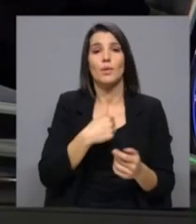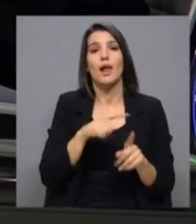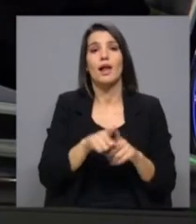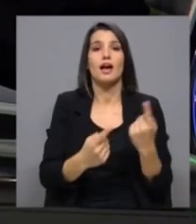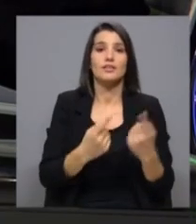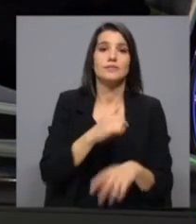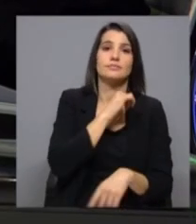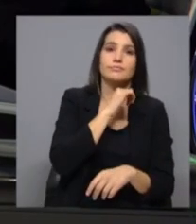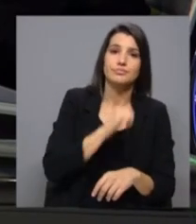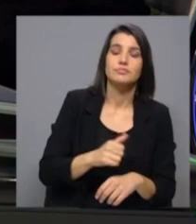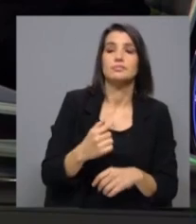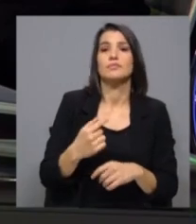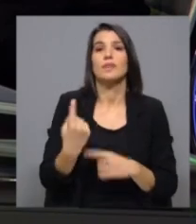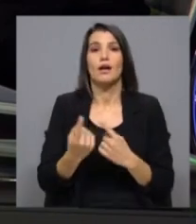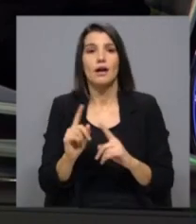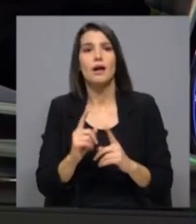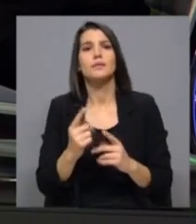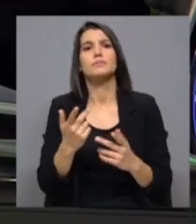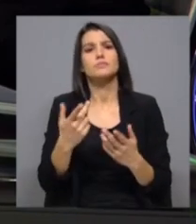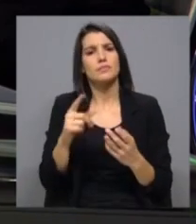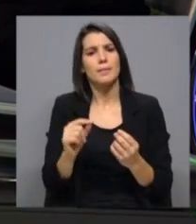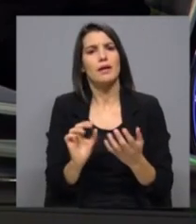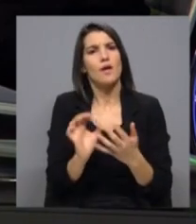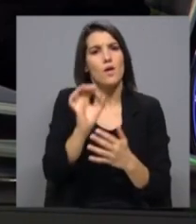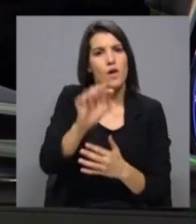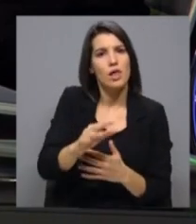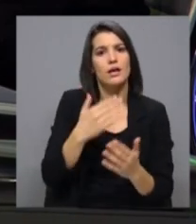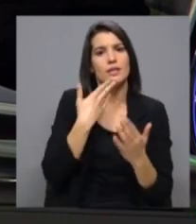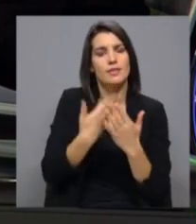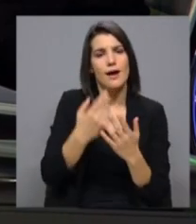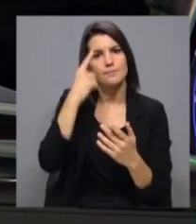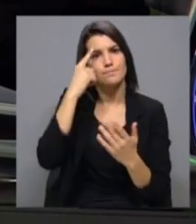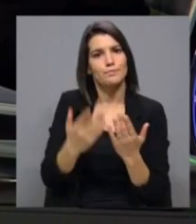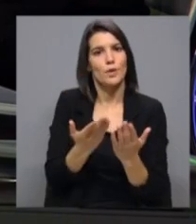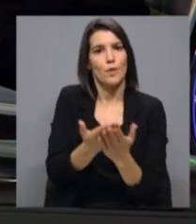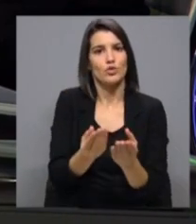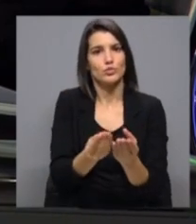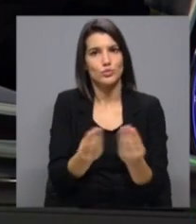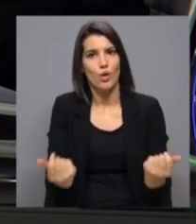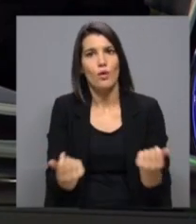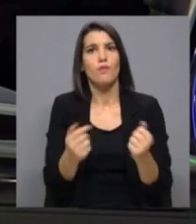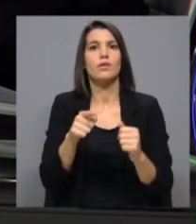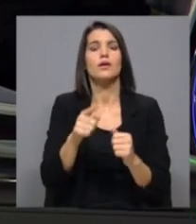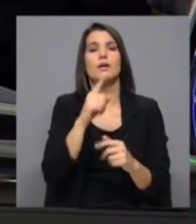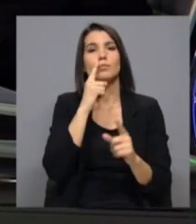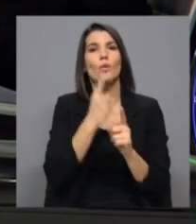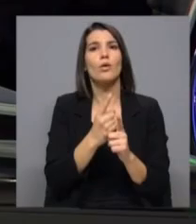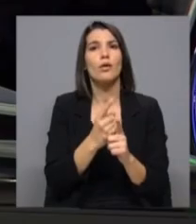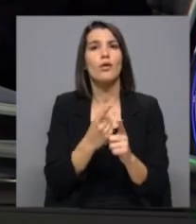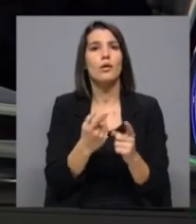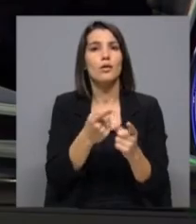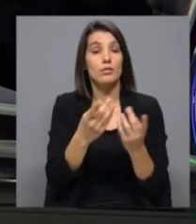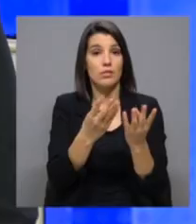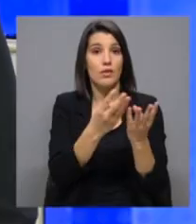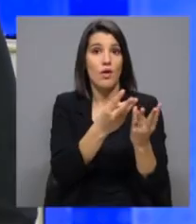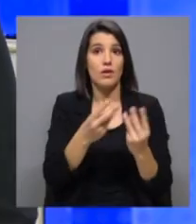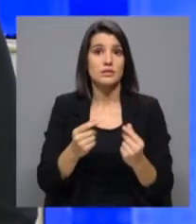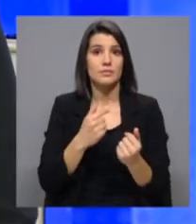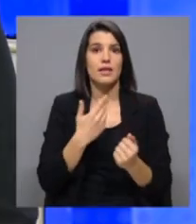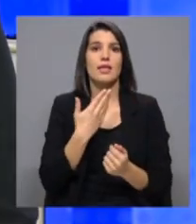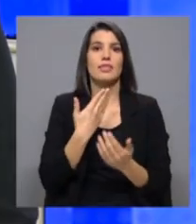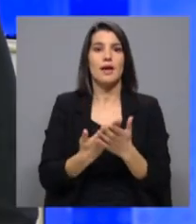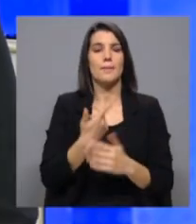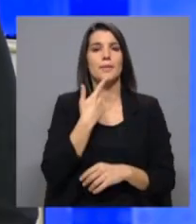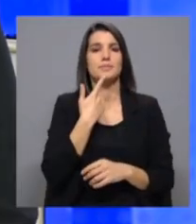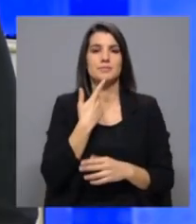é responsável na construção de soluções, ao mesmo tempo de que o orçamento serviu para ver quem é que